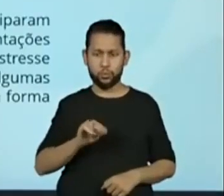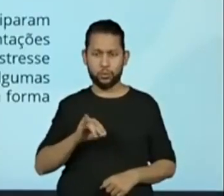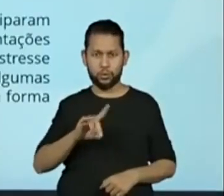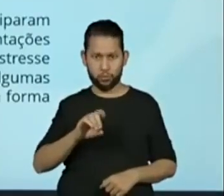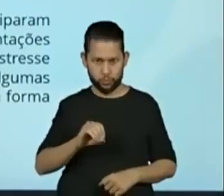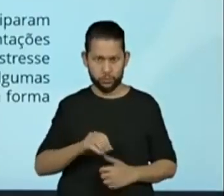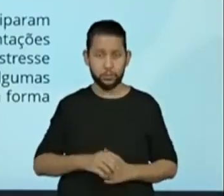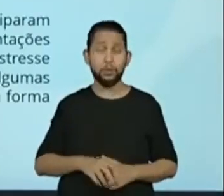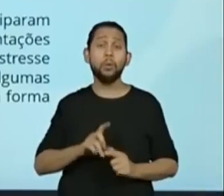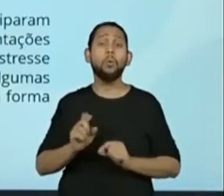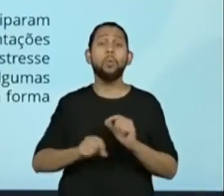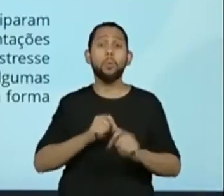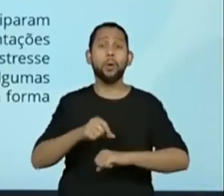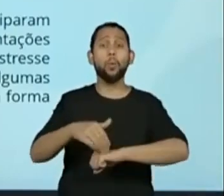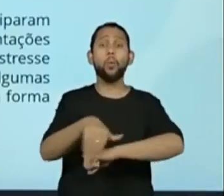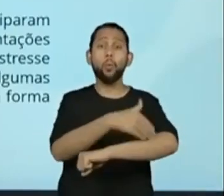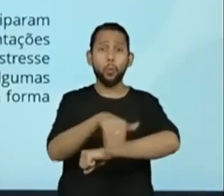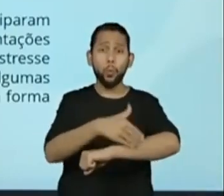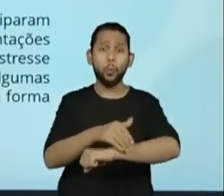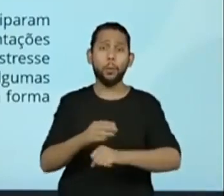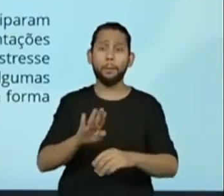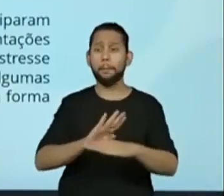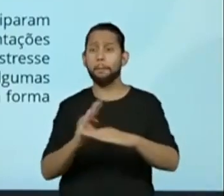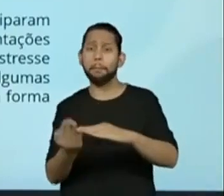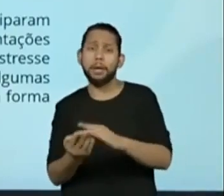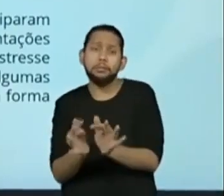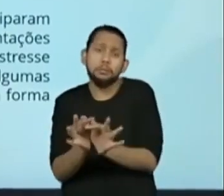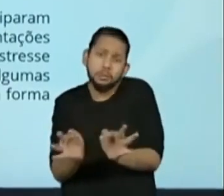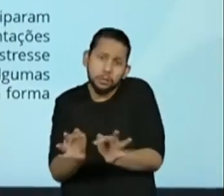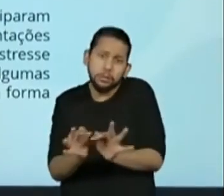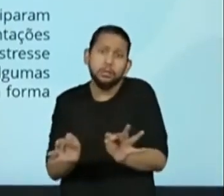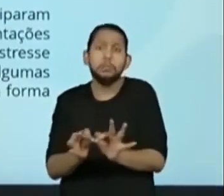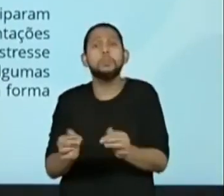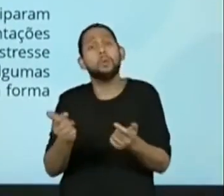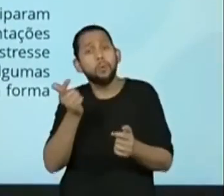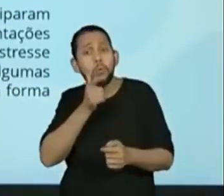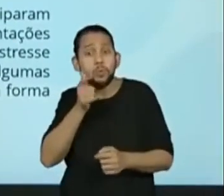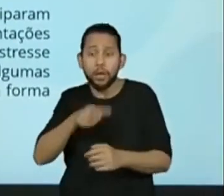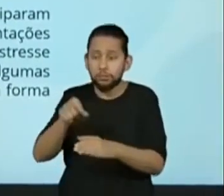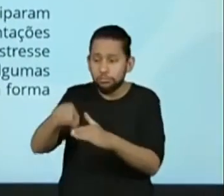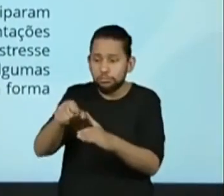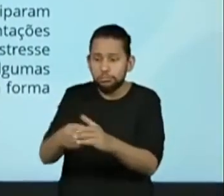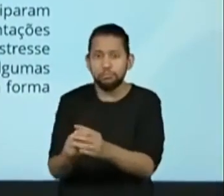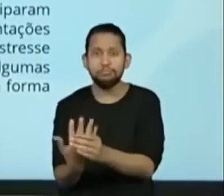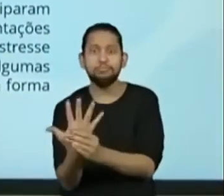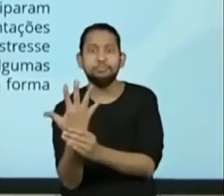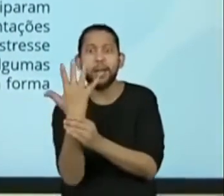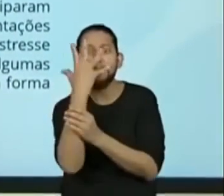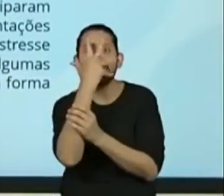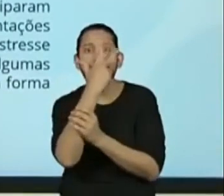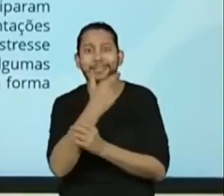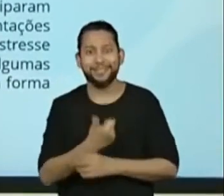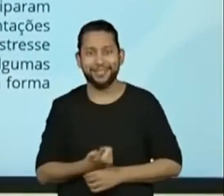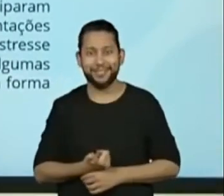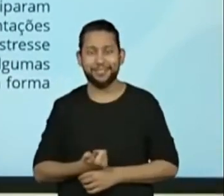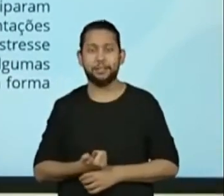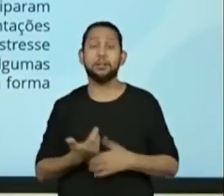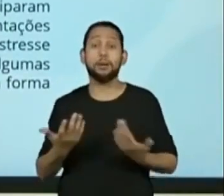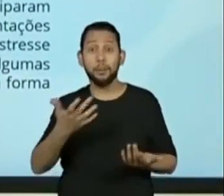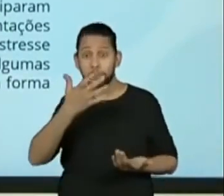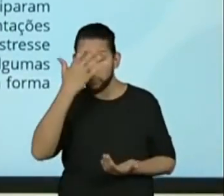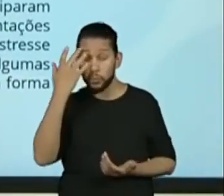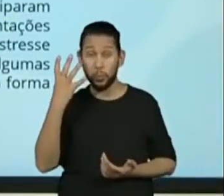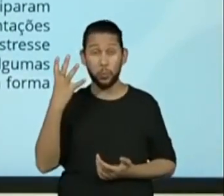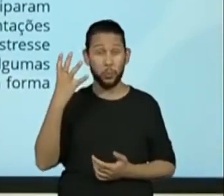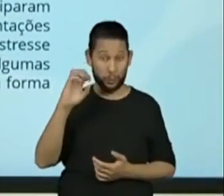plantas a jardins de ruas em bairros mais humildes de Manchester, na Inglaterra. Cerca de 40 moradores